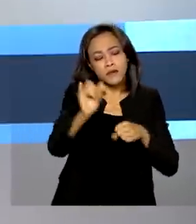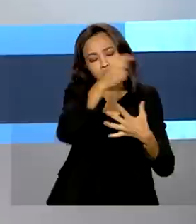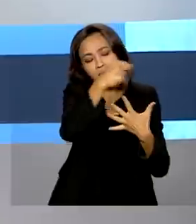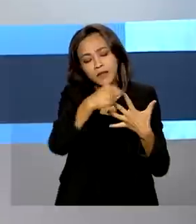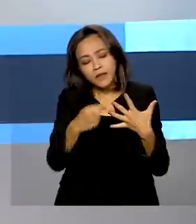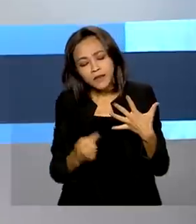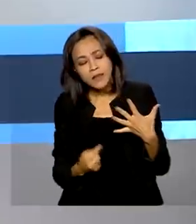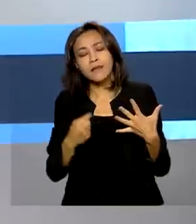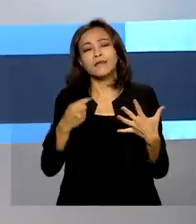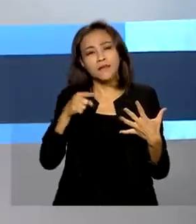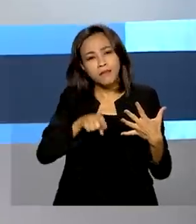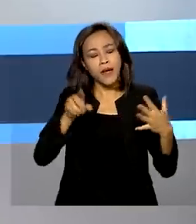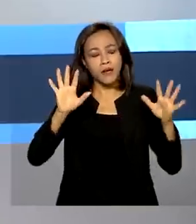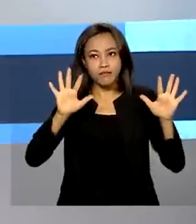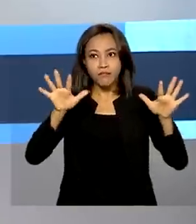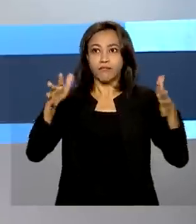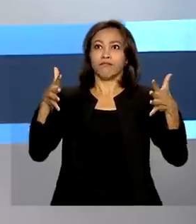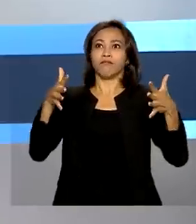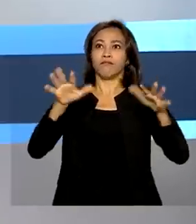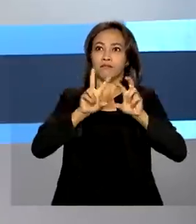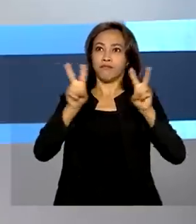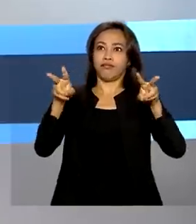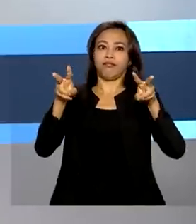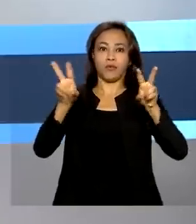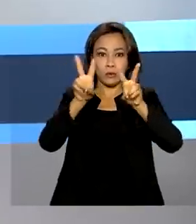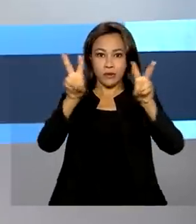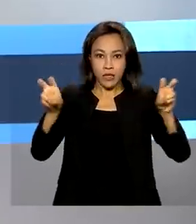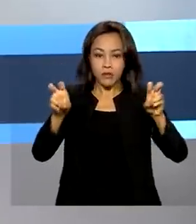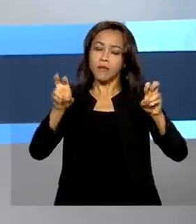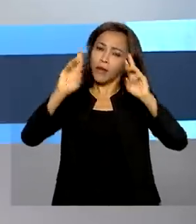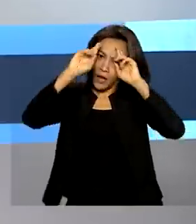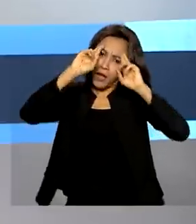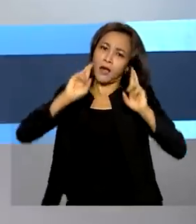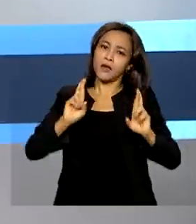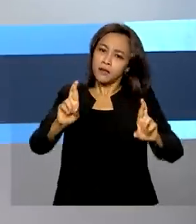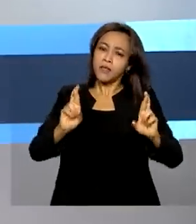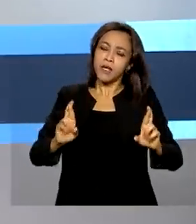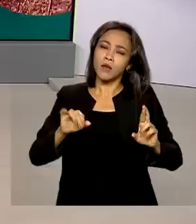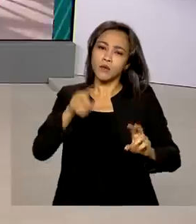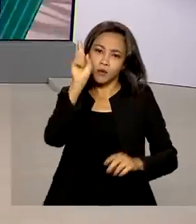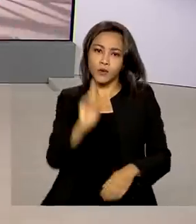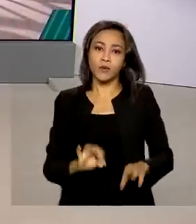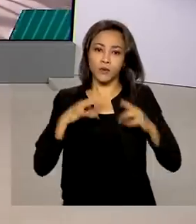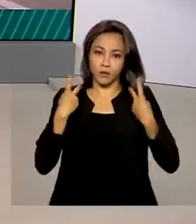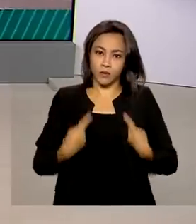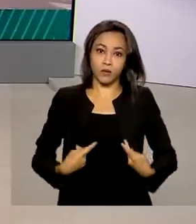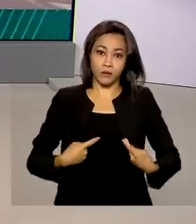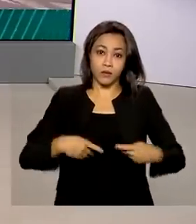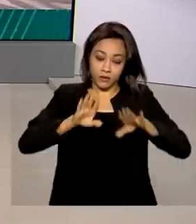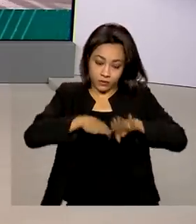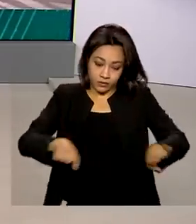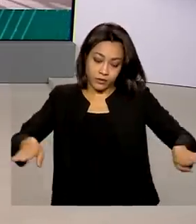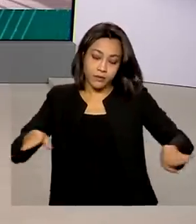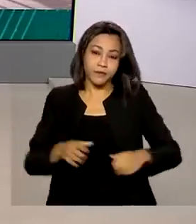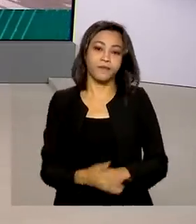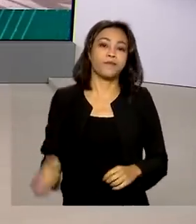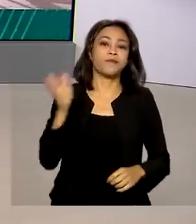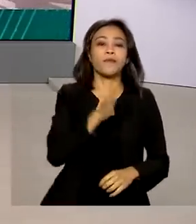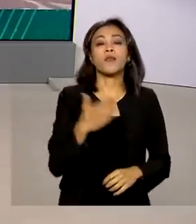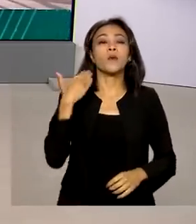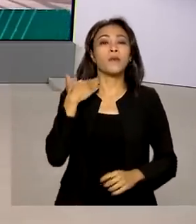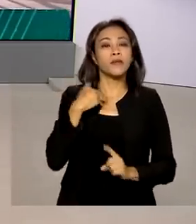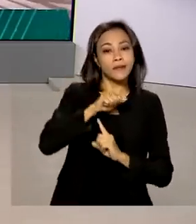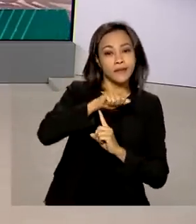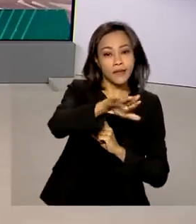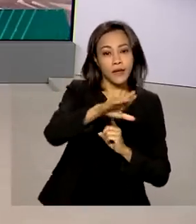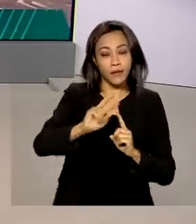visibilidade ao tema, a fim de assegurar o respeito dos direitos humanos na infância. E o Banco Central elevou a